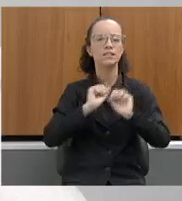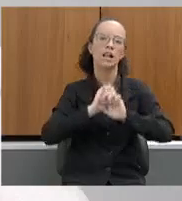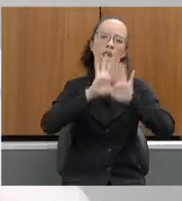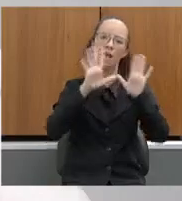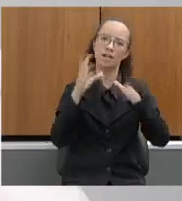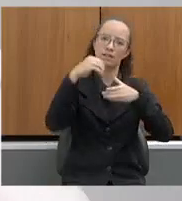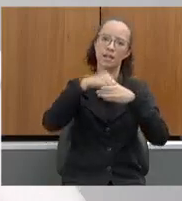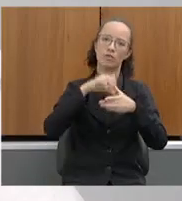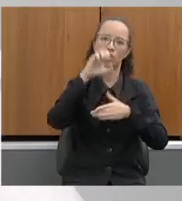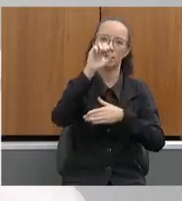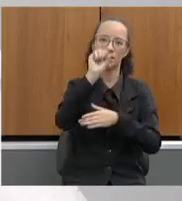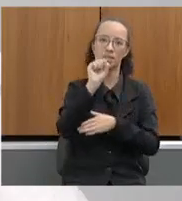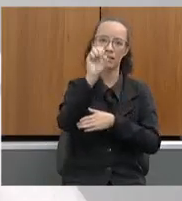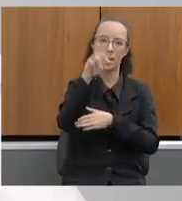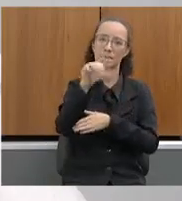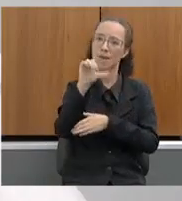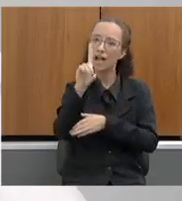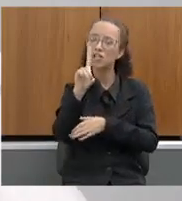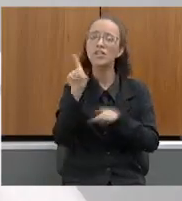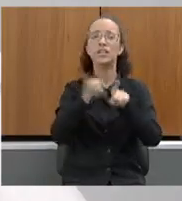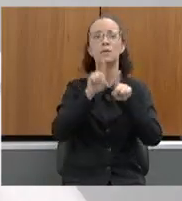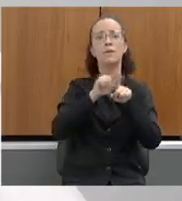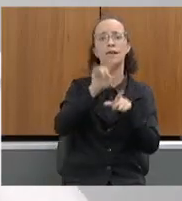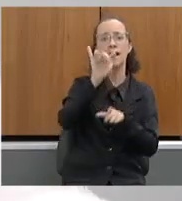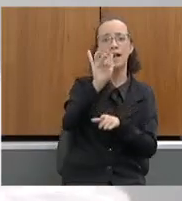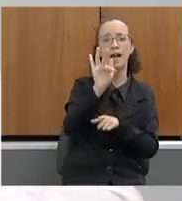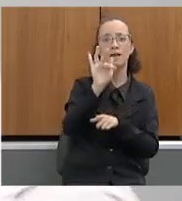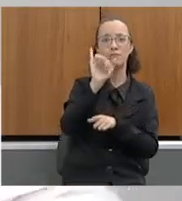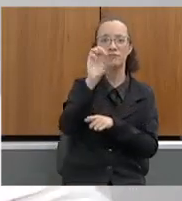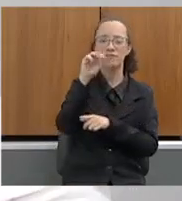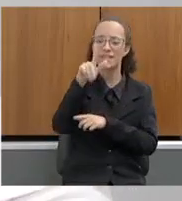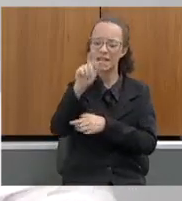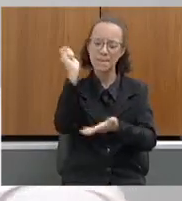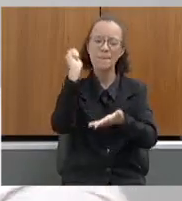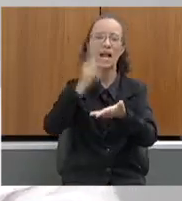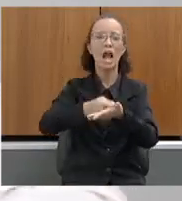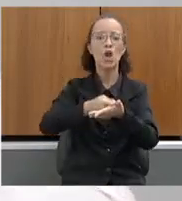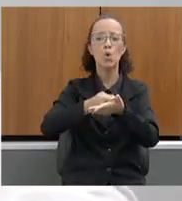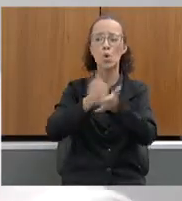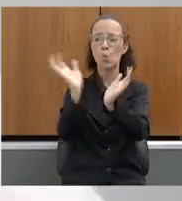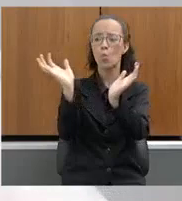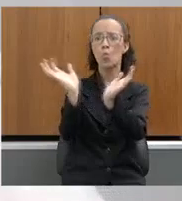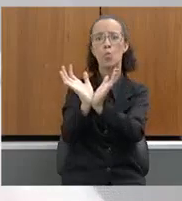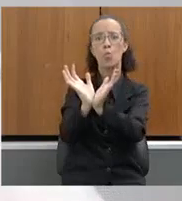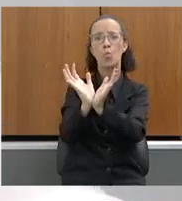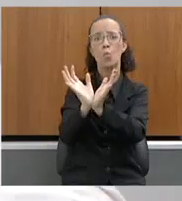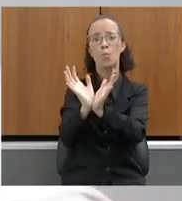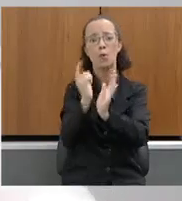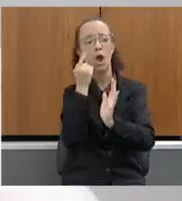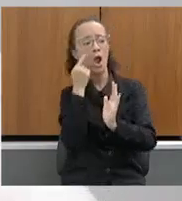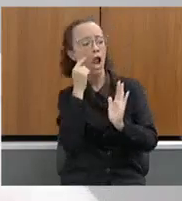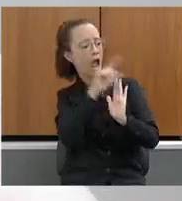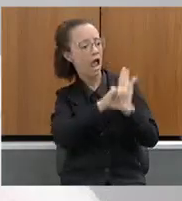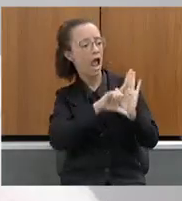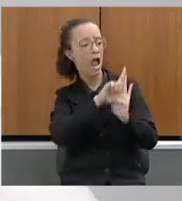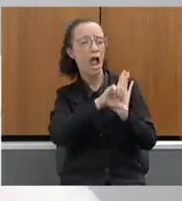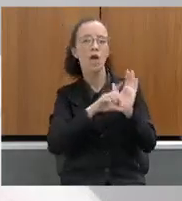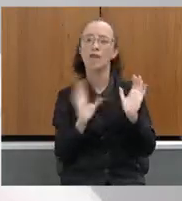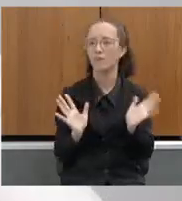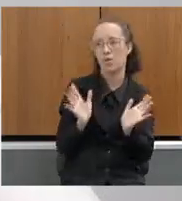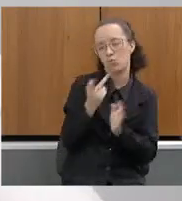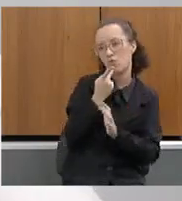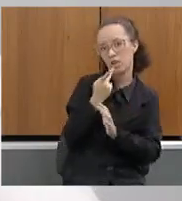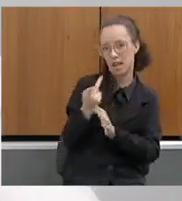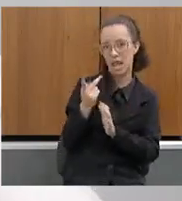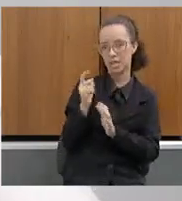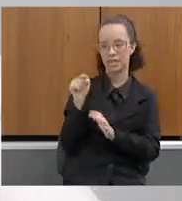SEMAD. E com a FIENG pagando consultoria para fazer revisão de legislação, a FIENG, eu não vou dizer que a